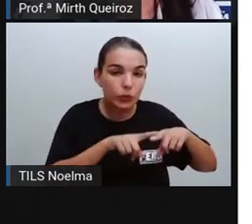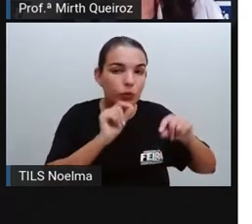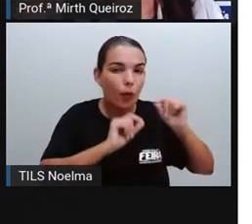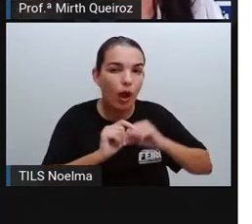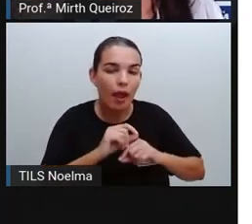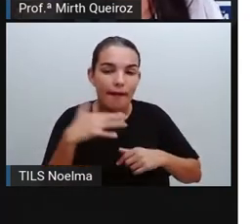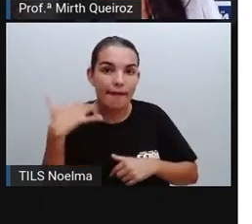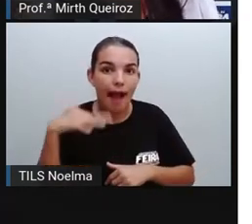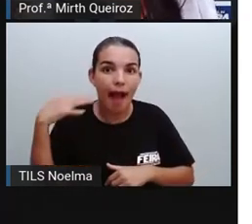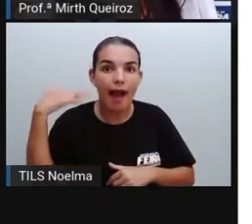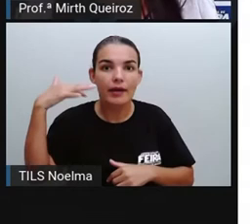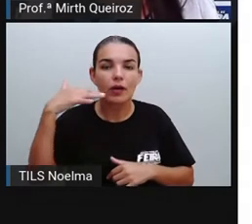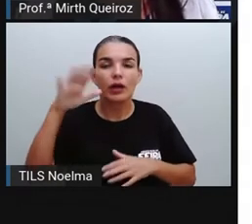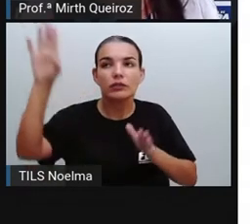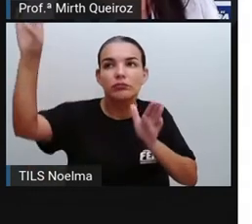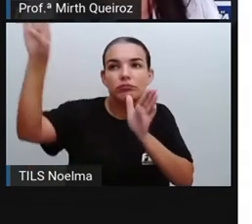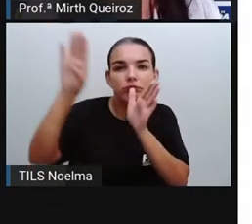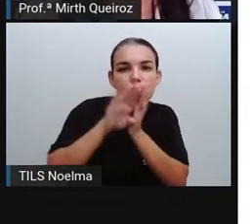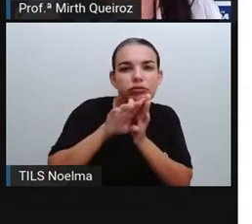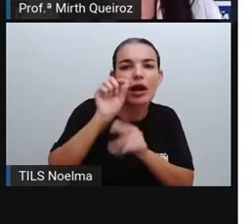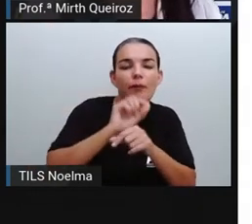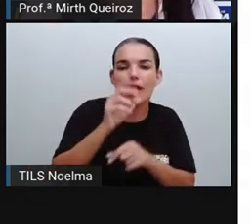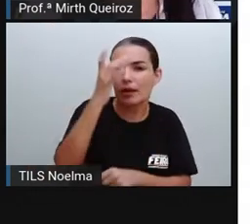trouxesse, trazia, caso,